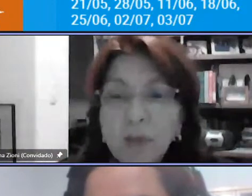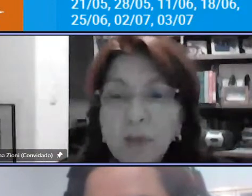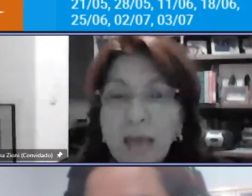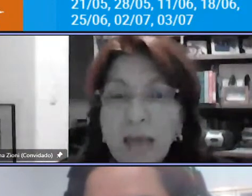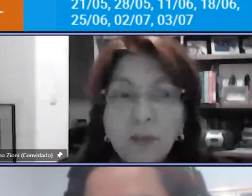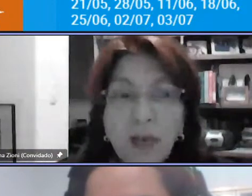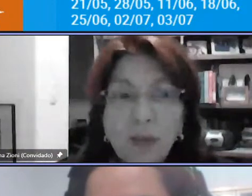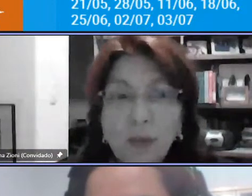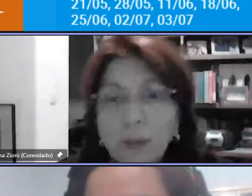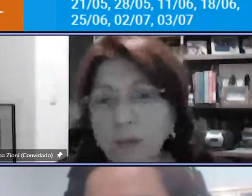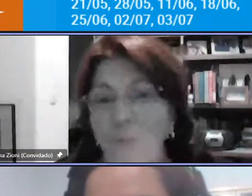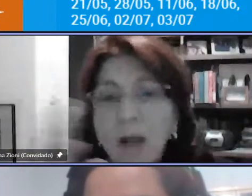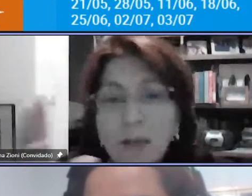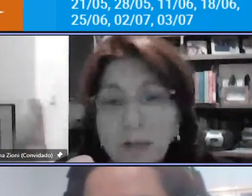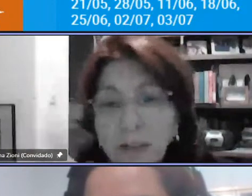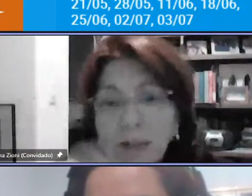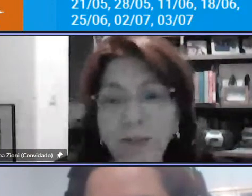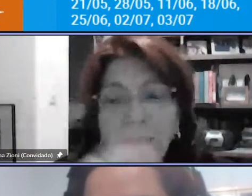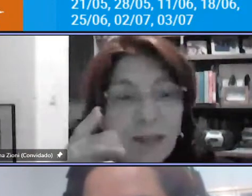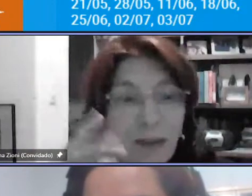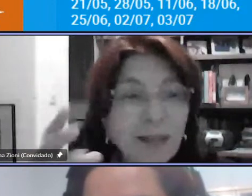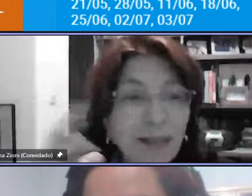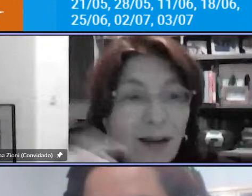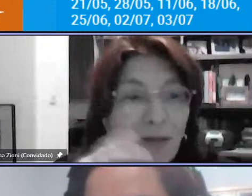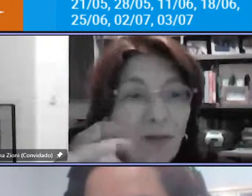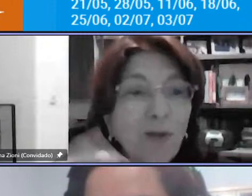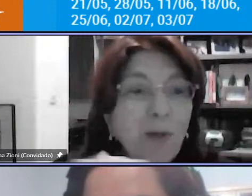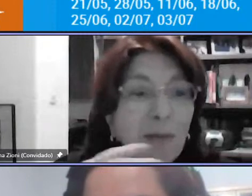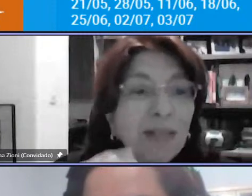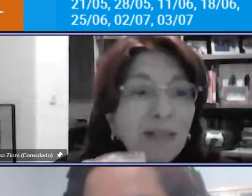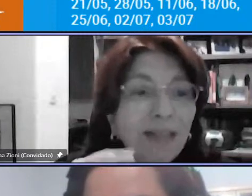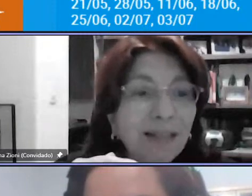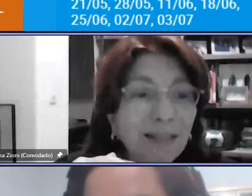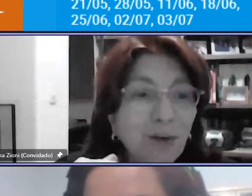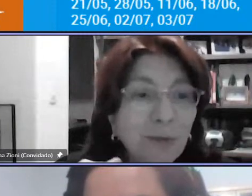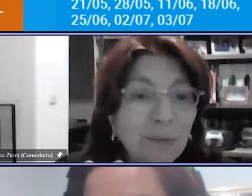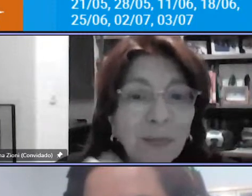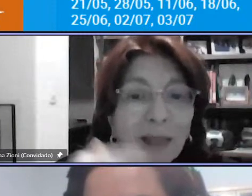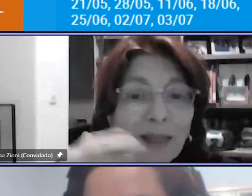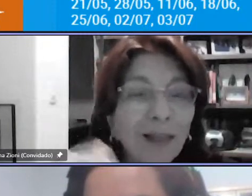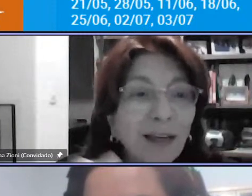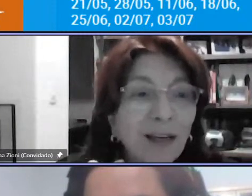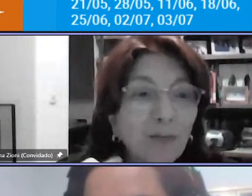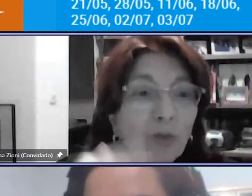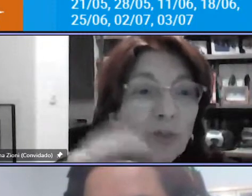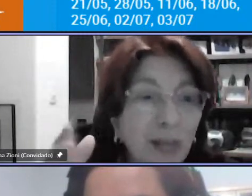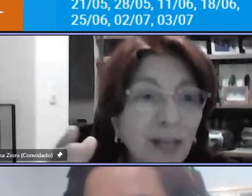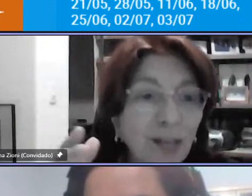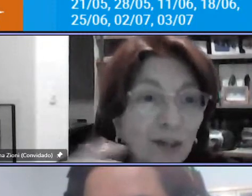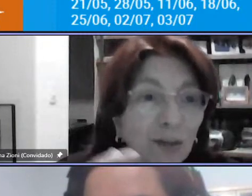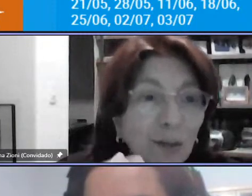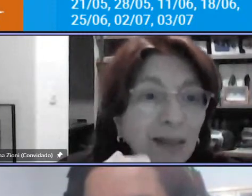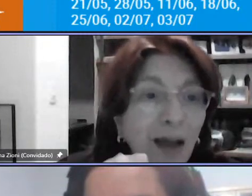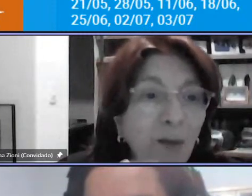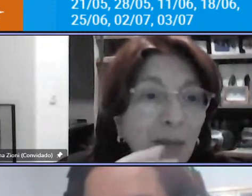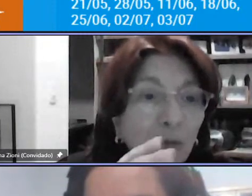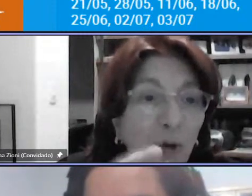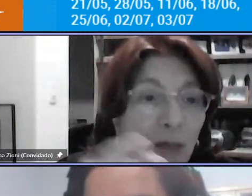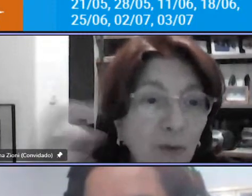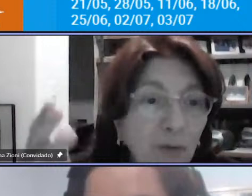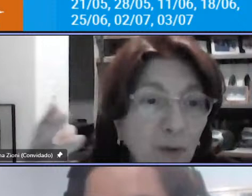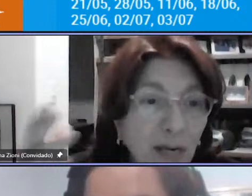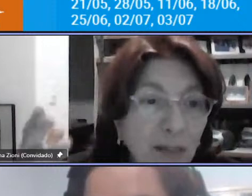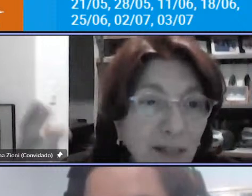disse foi o Jair que falou que nossa que foi uma apresentação frustrante como é que